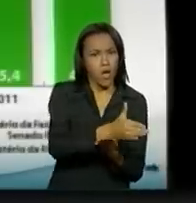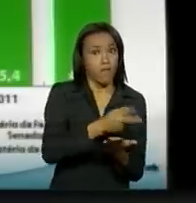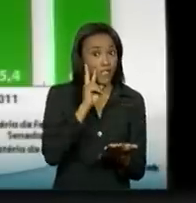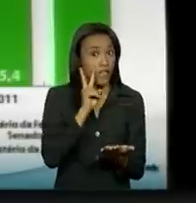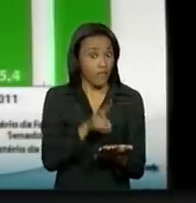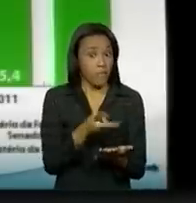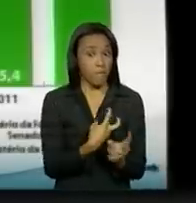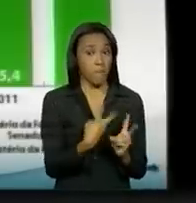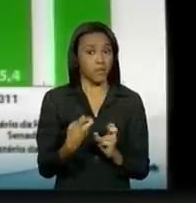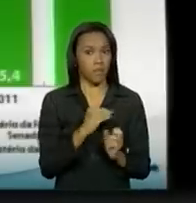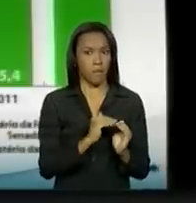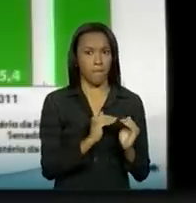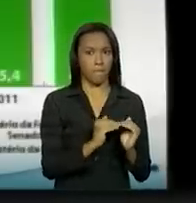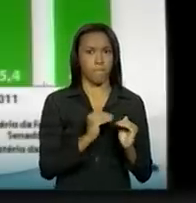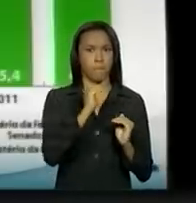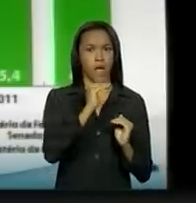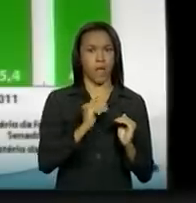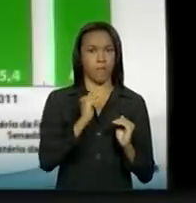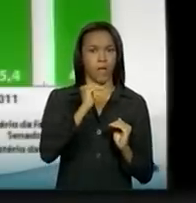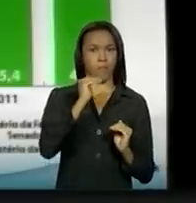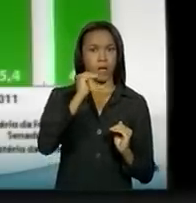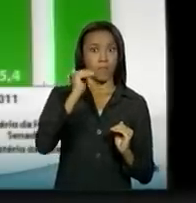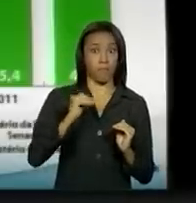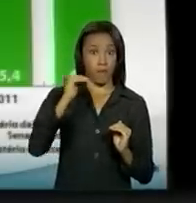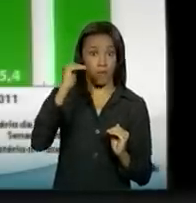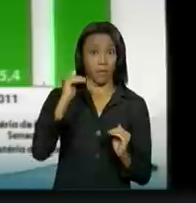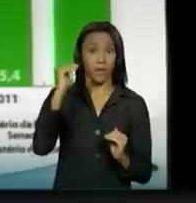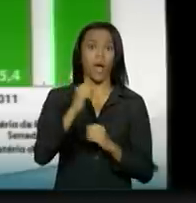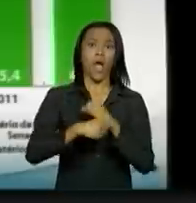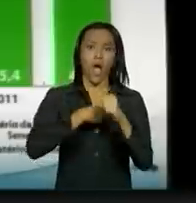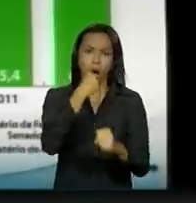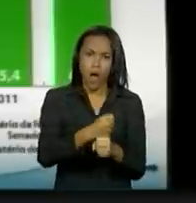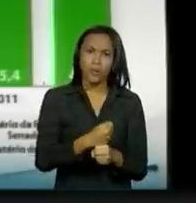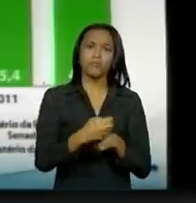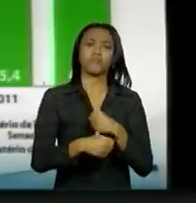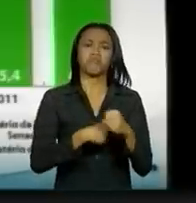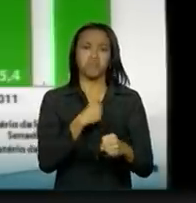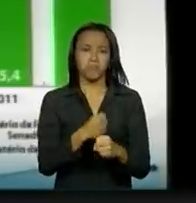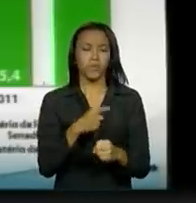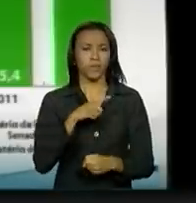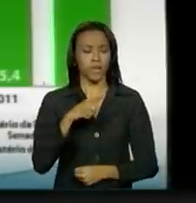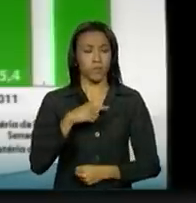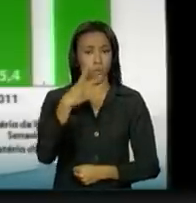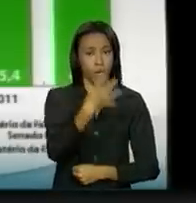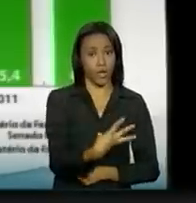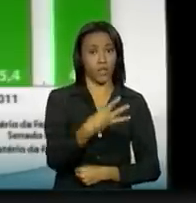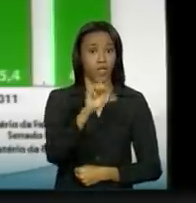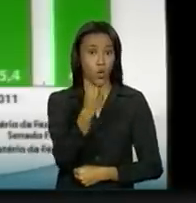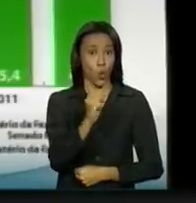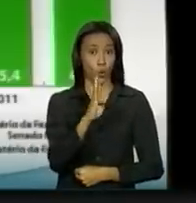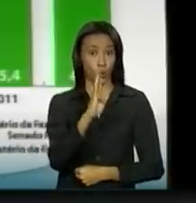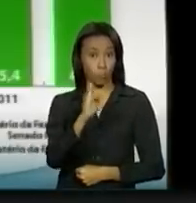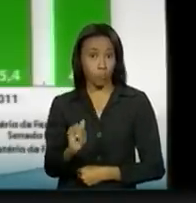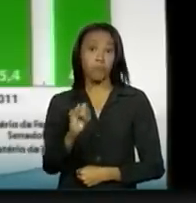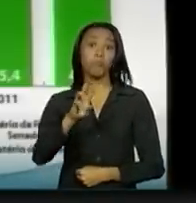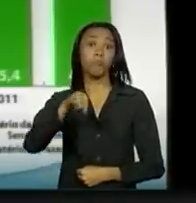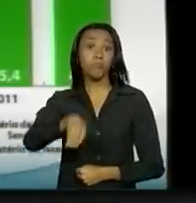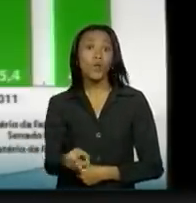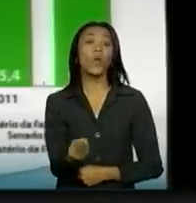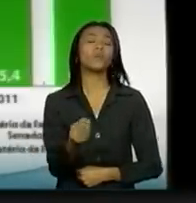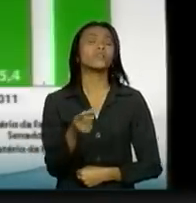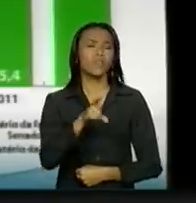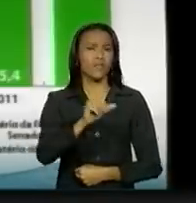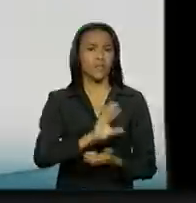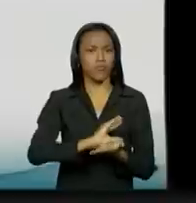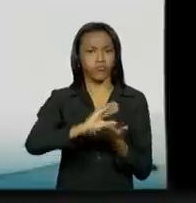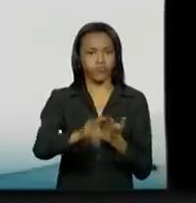evolução do PAC. que esse ano já temos cerca de 48 bilhões a serem investidos